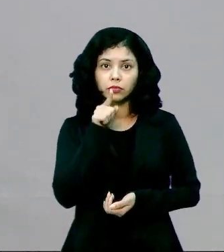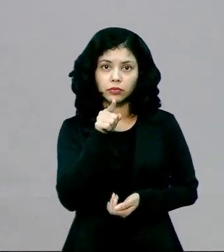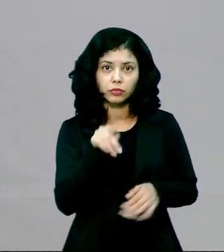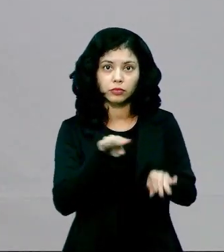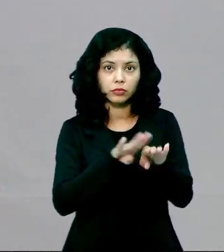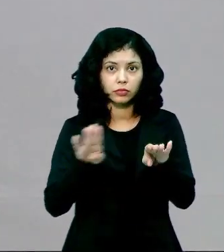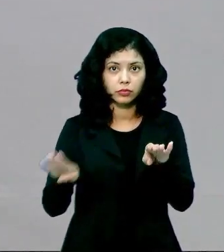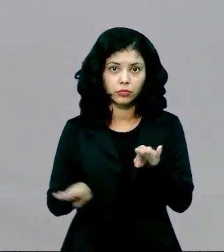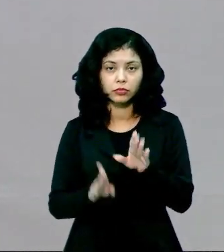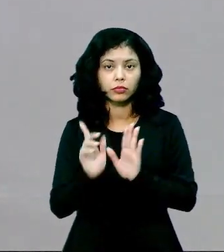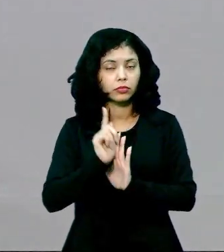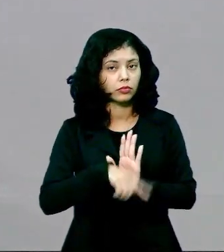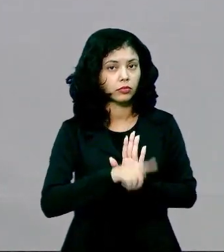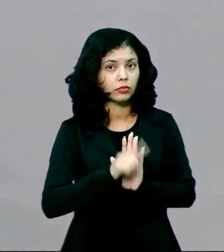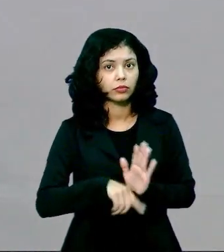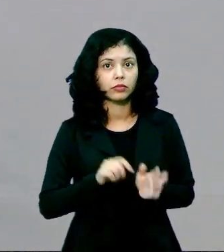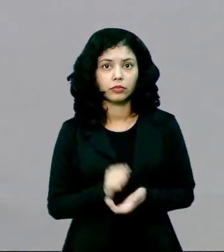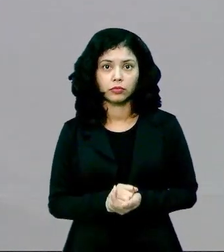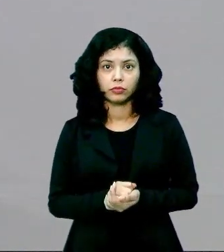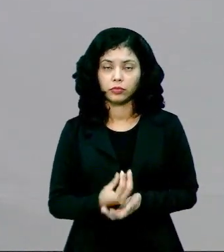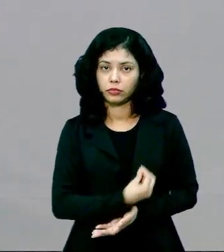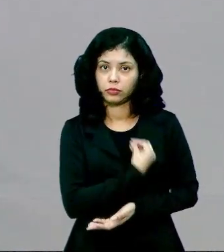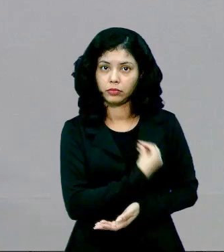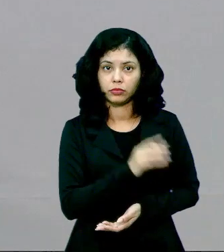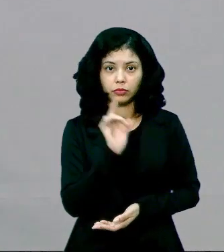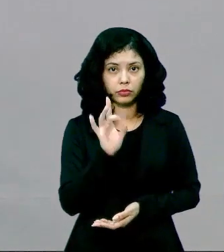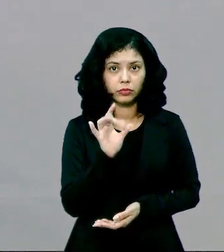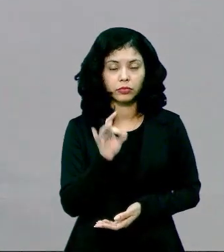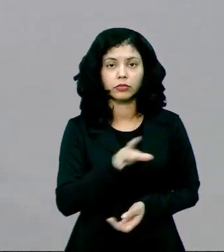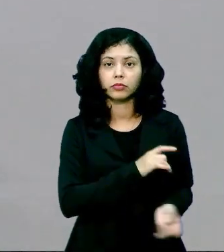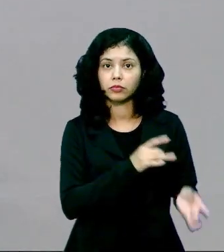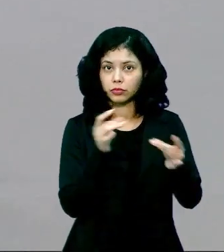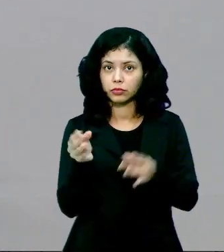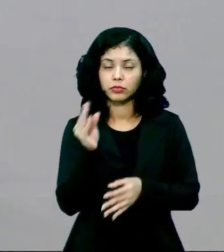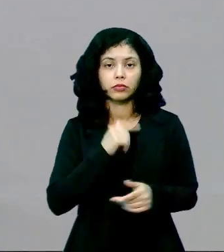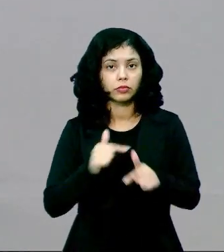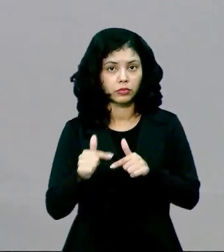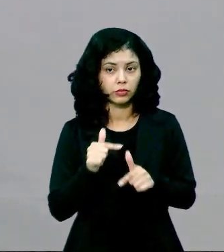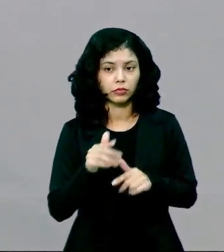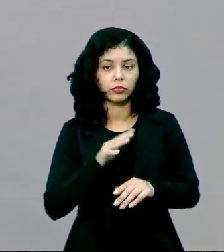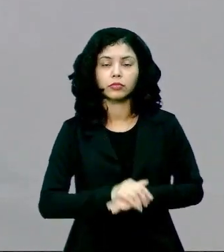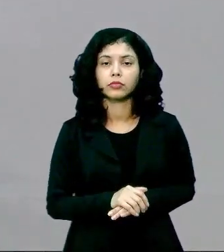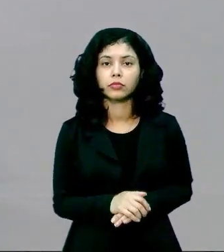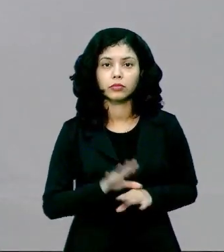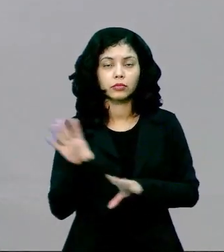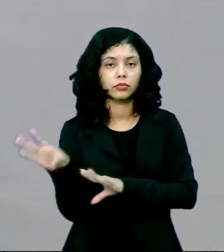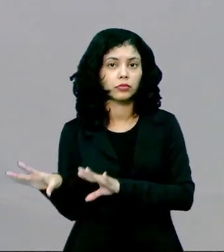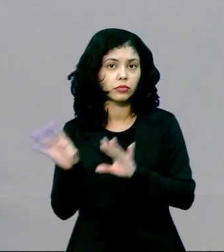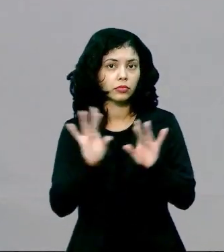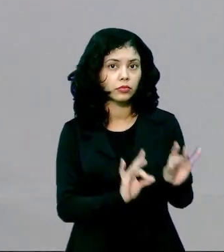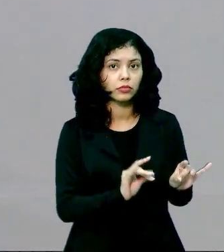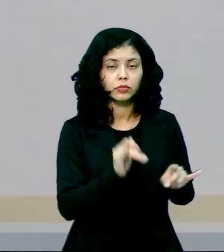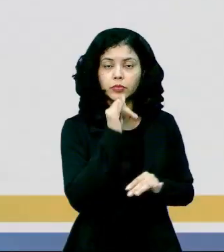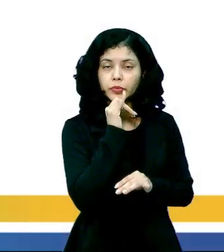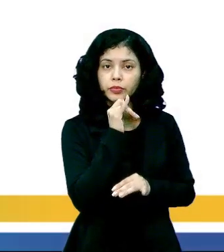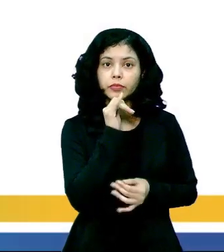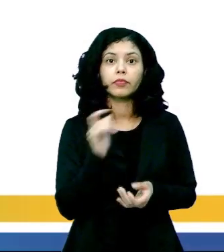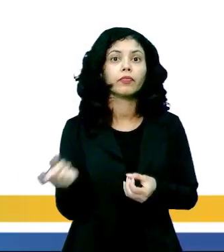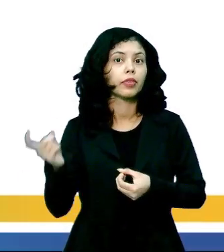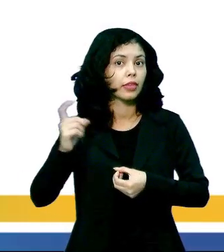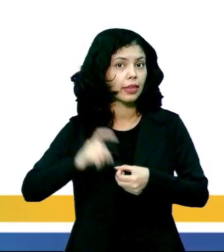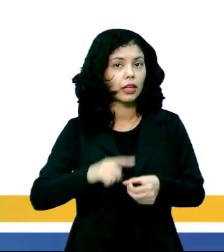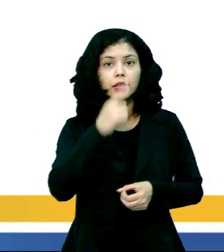essa desigualdade de gênero, ela não é presente somente no mercado de trabalho. Eu estou trazendo este exemplo,